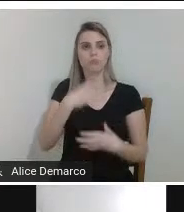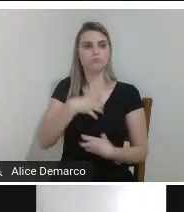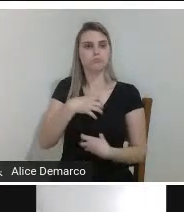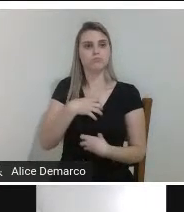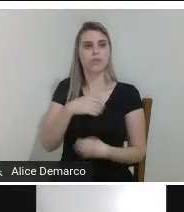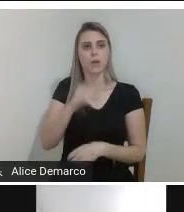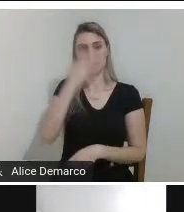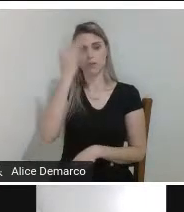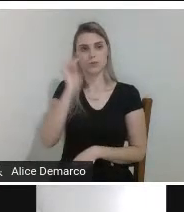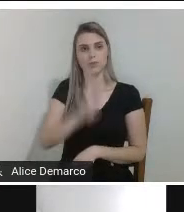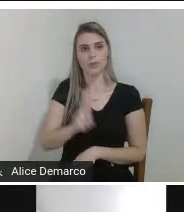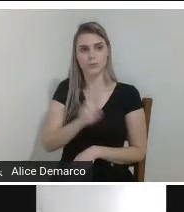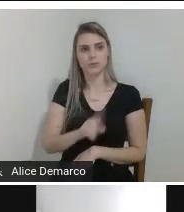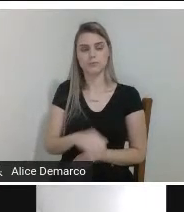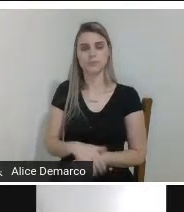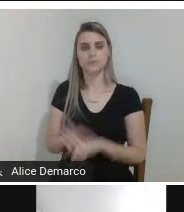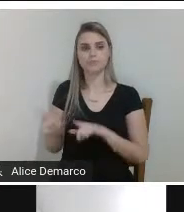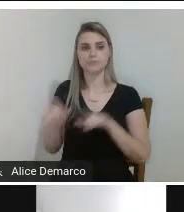próximo